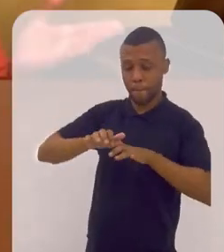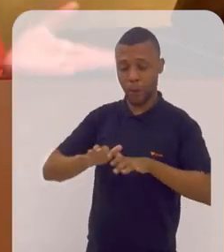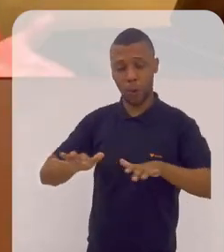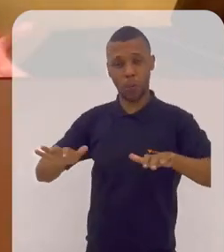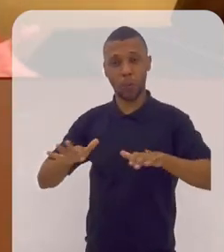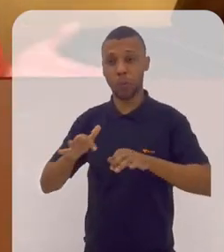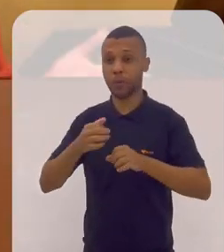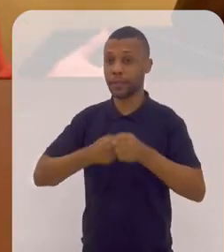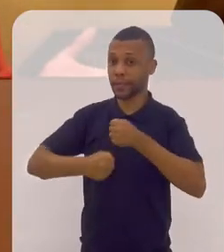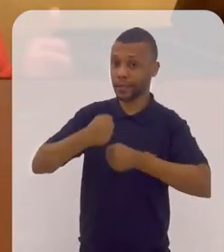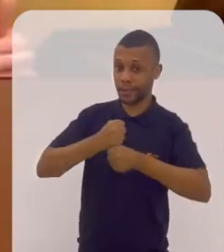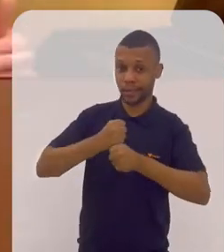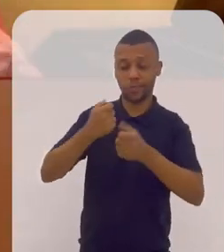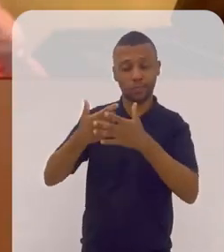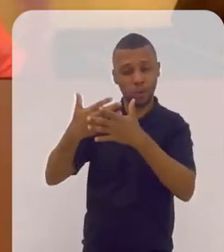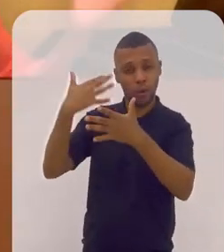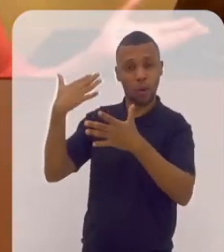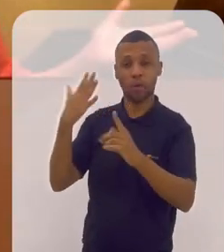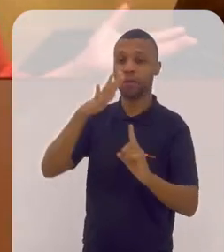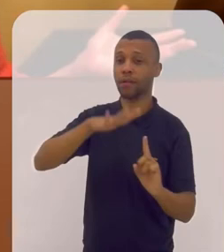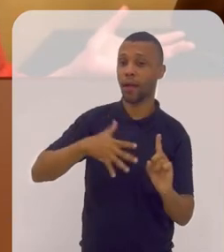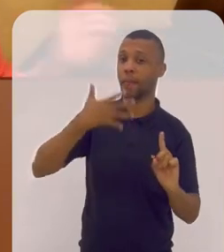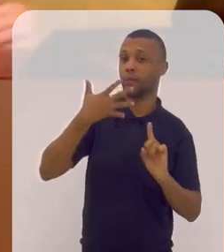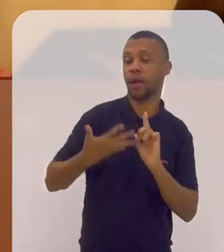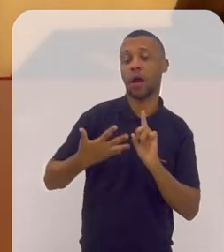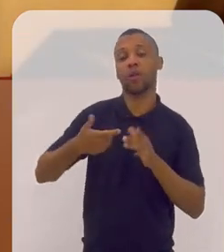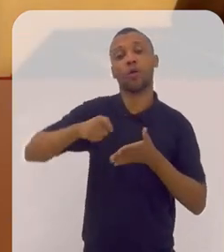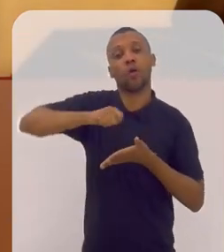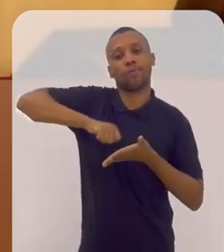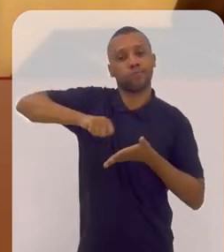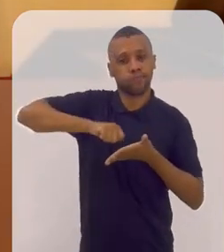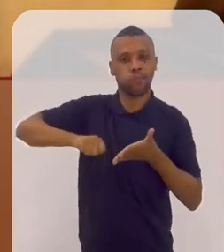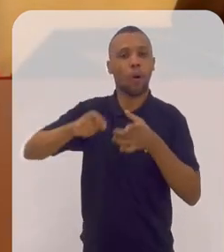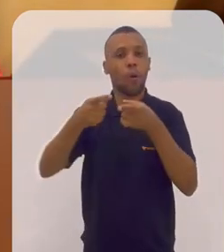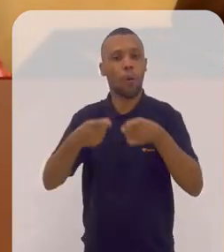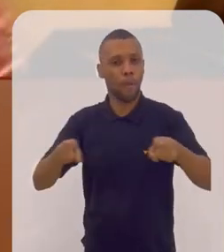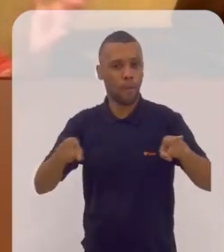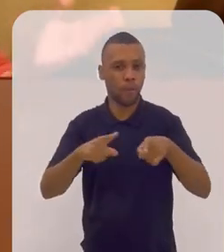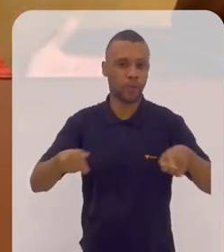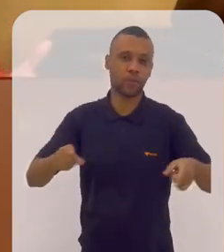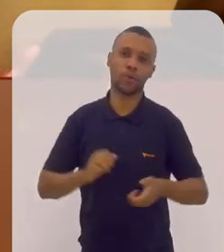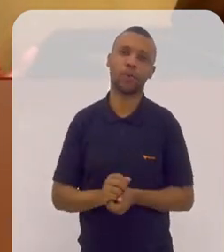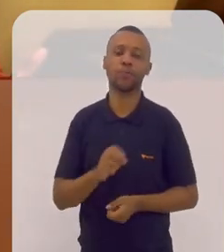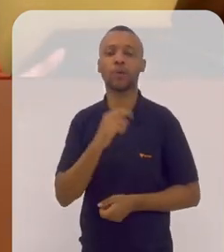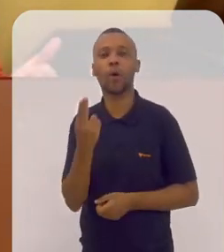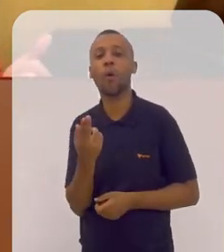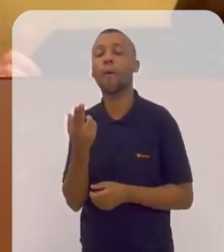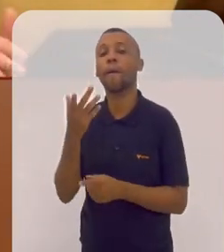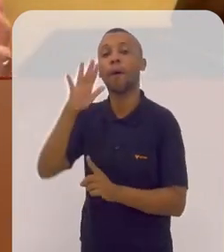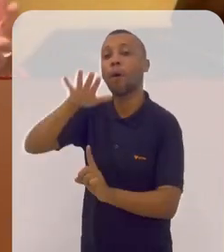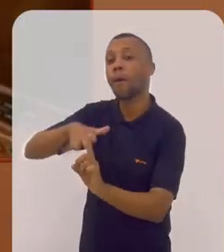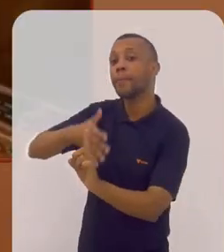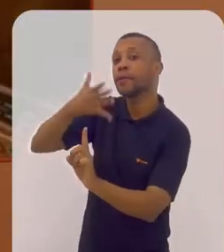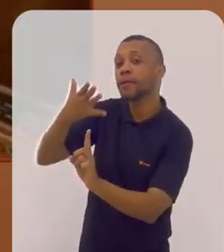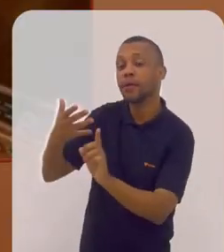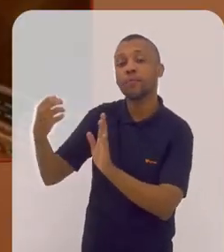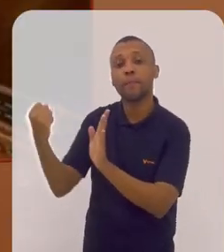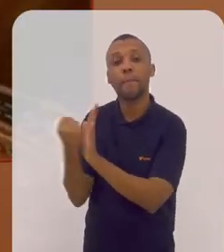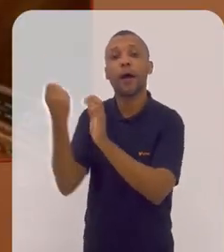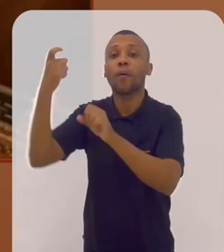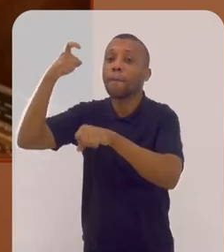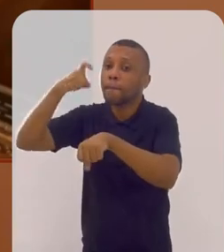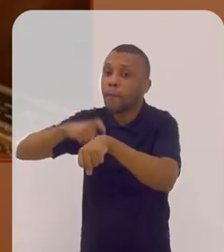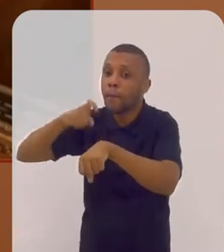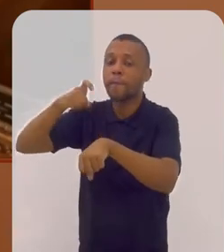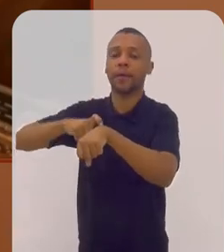daquele ano em que estaríamos homenageando o compositor ou que estaria homenageando um momento da